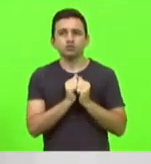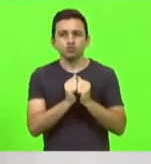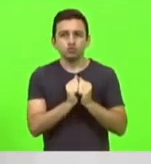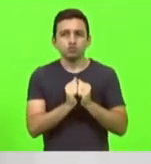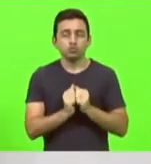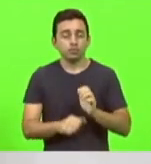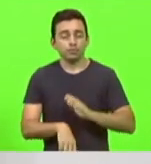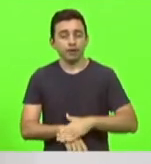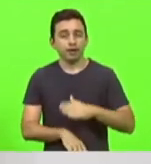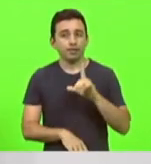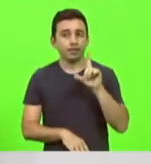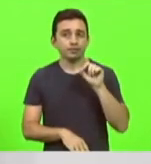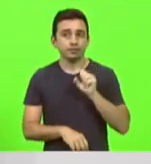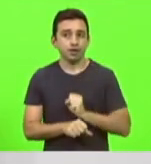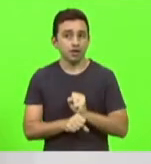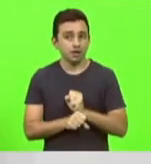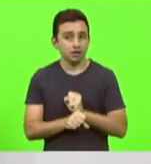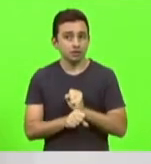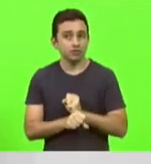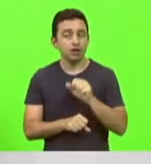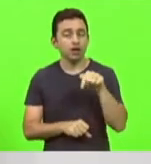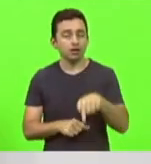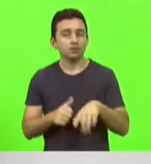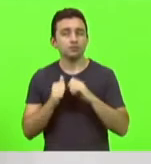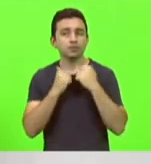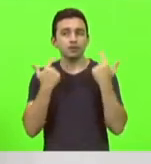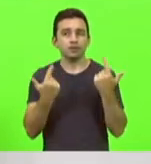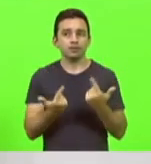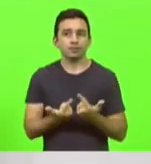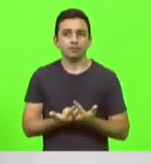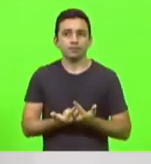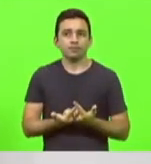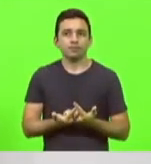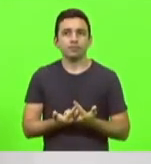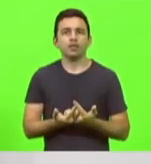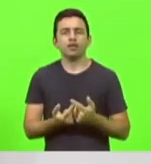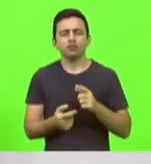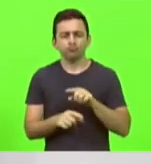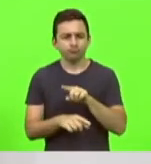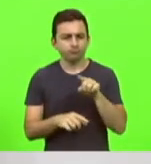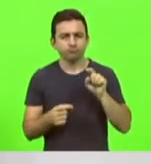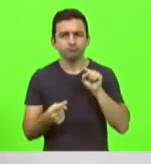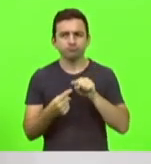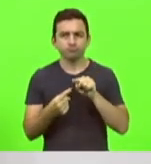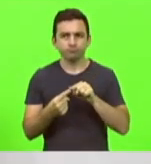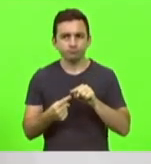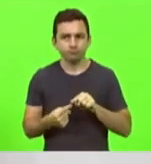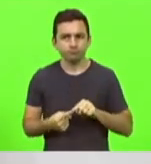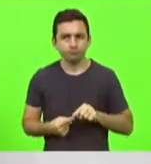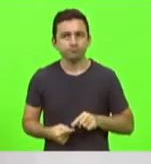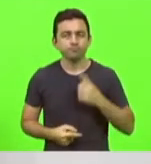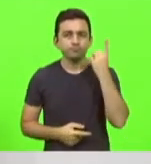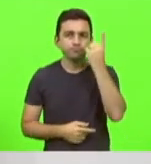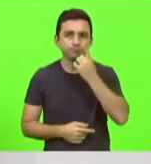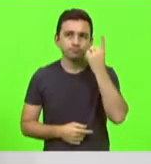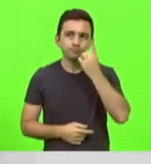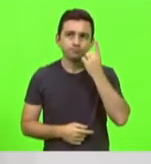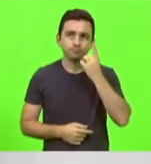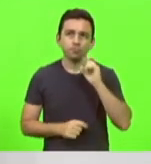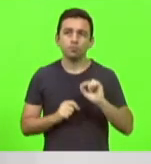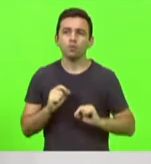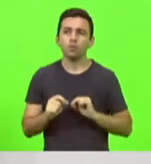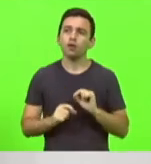dez anos na Assembleia Legislativa, cuja missão nossa dos deputados é